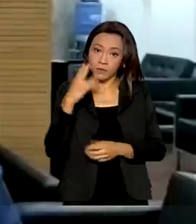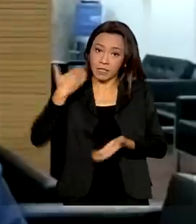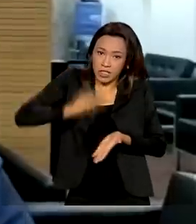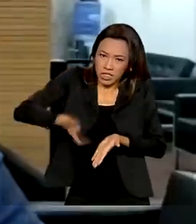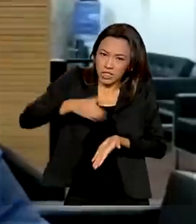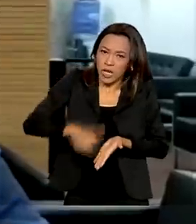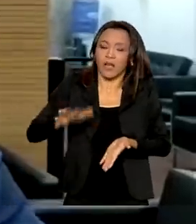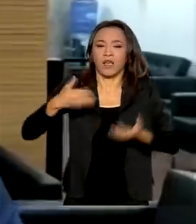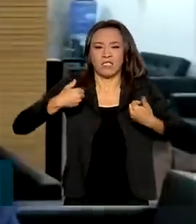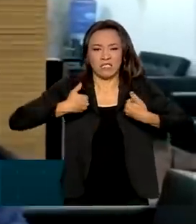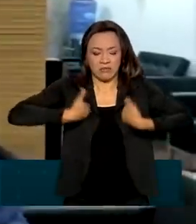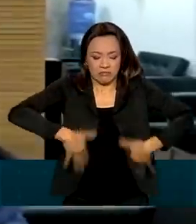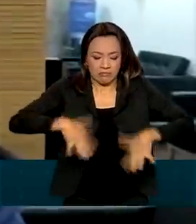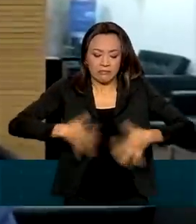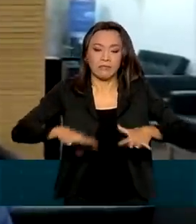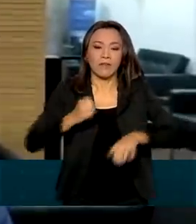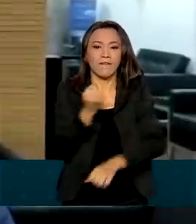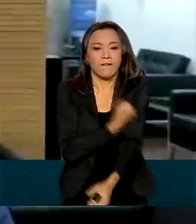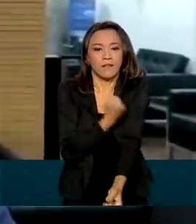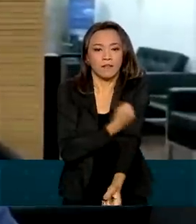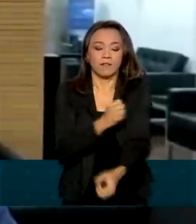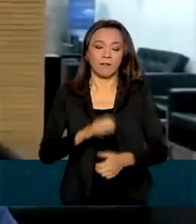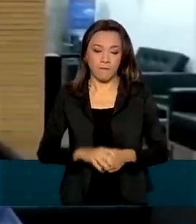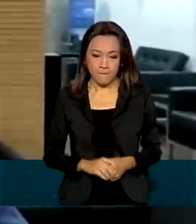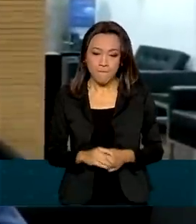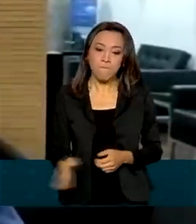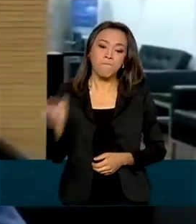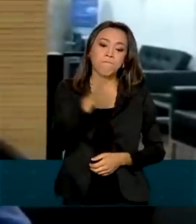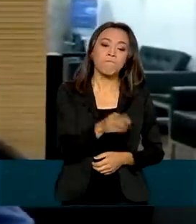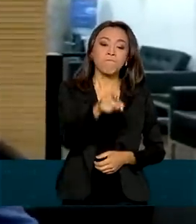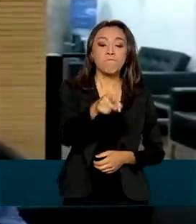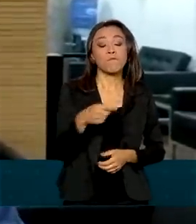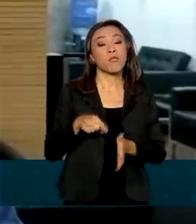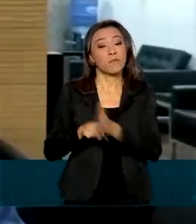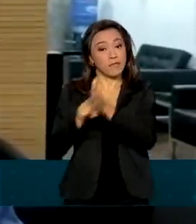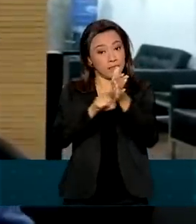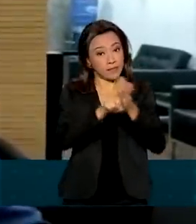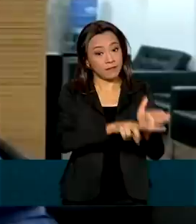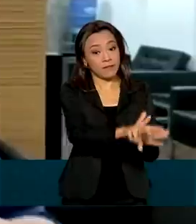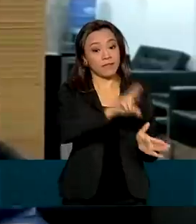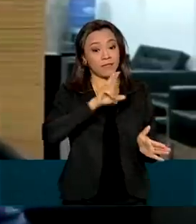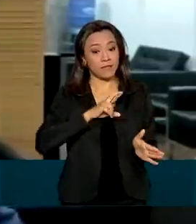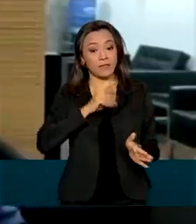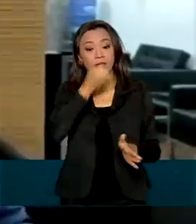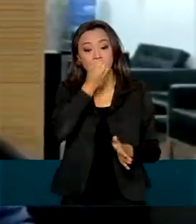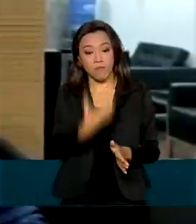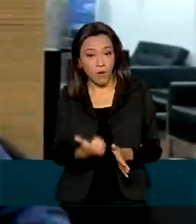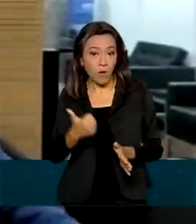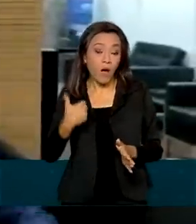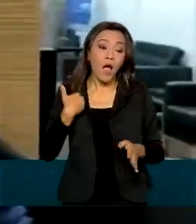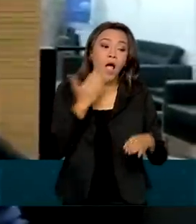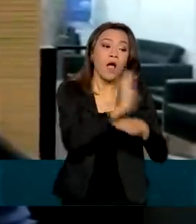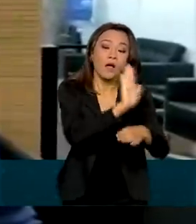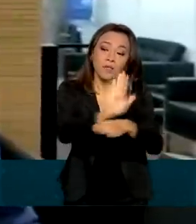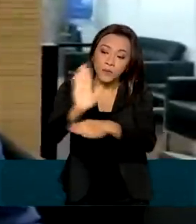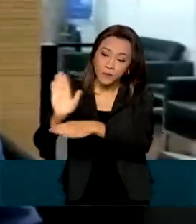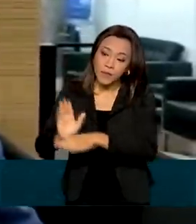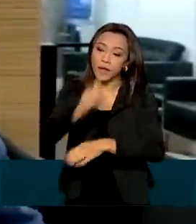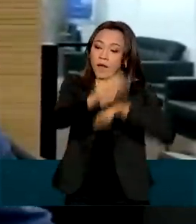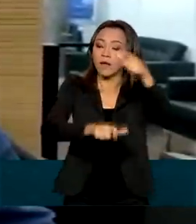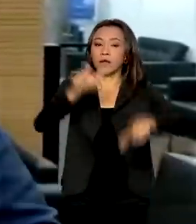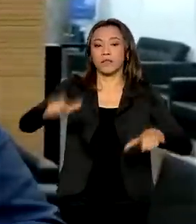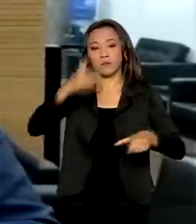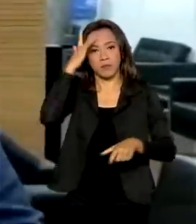Essa iniciativa vai trazer resultados importantes, pois além de ajudar os dependentes químicos que estão em processo de